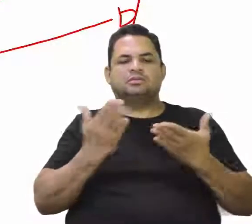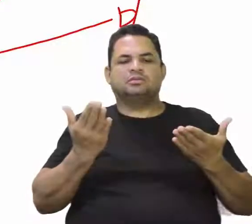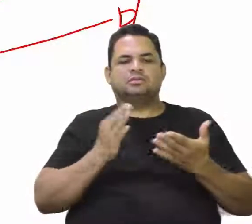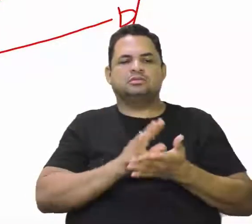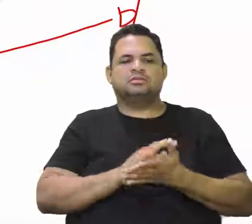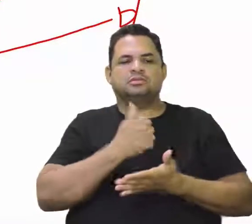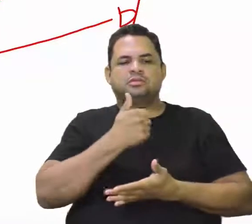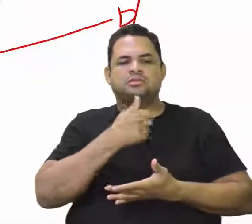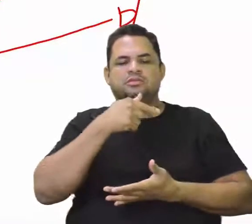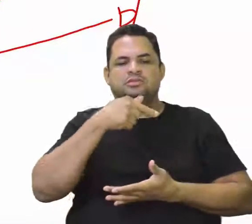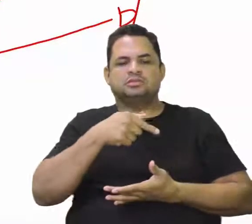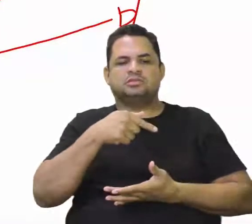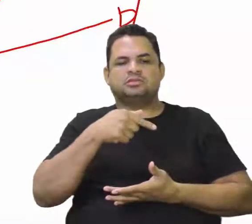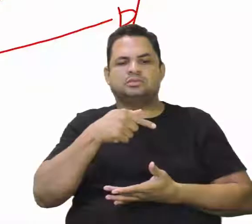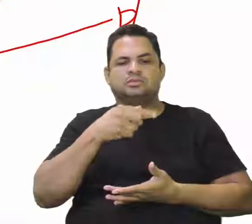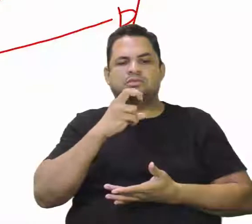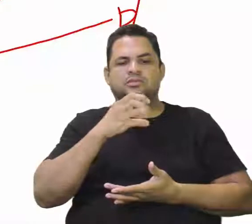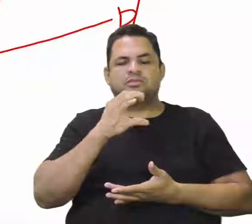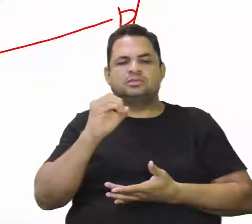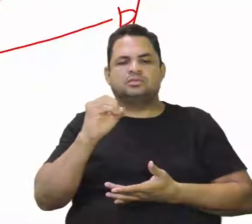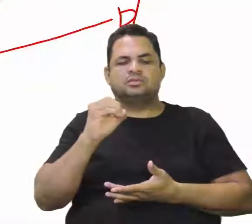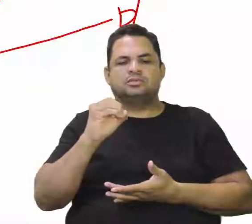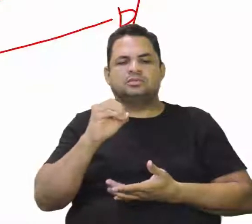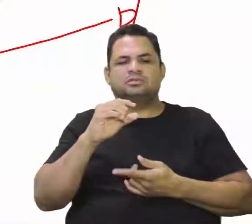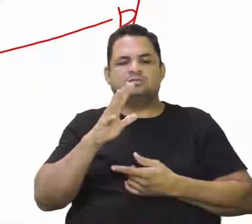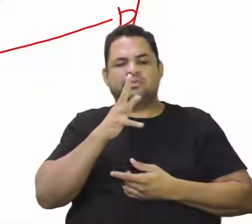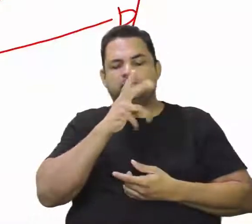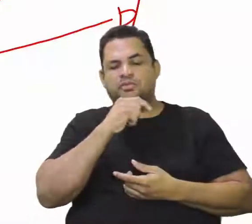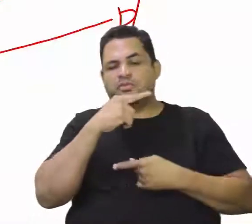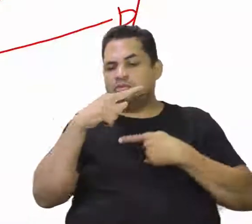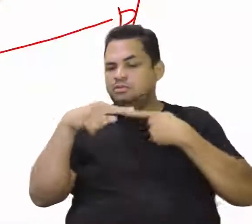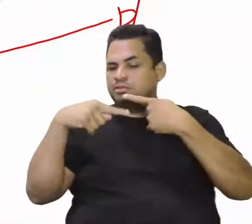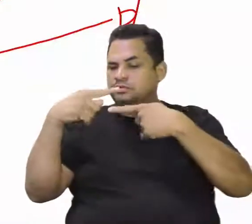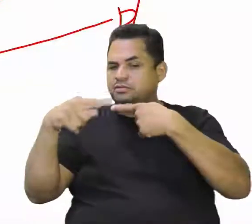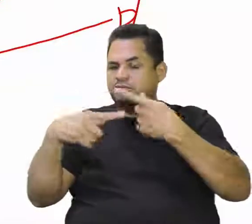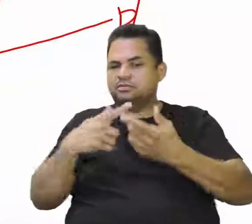1750. Vai demorar um pouquinho.